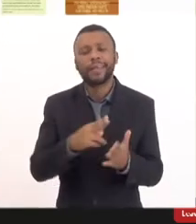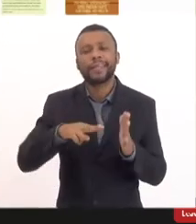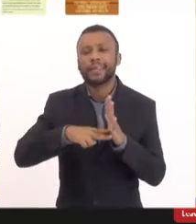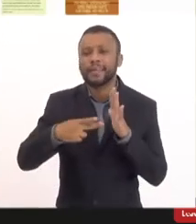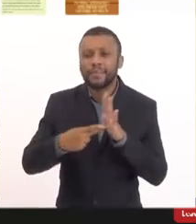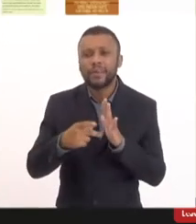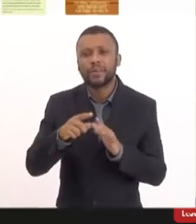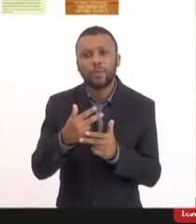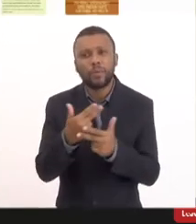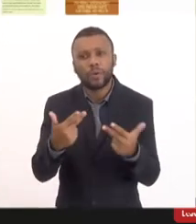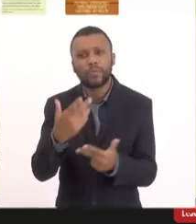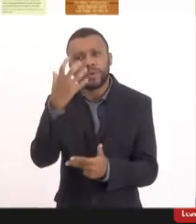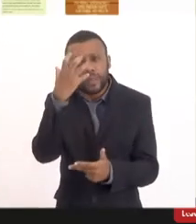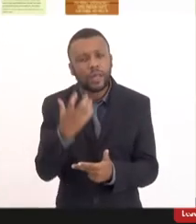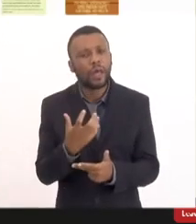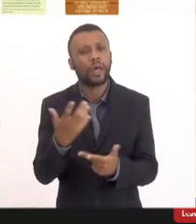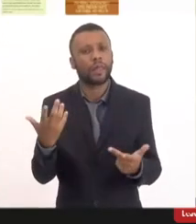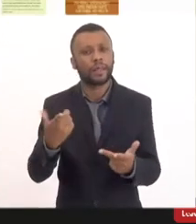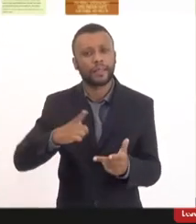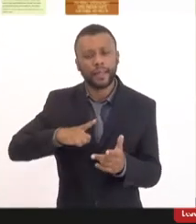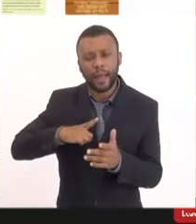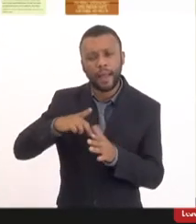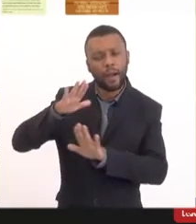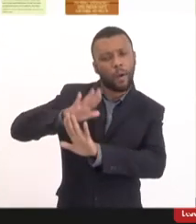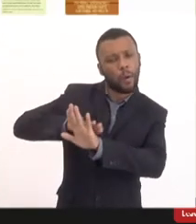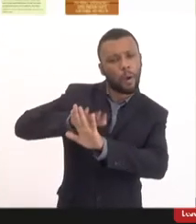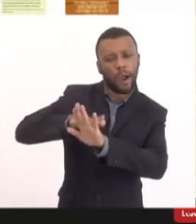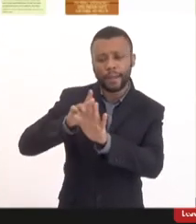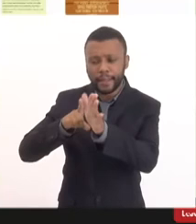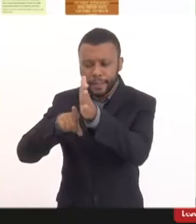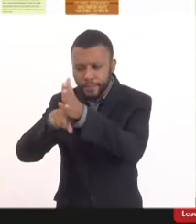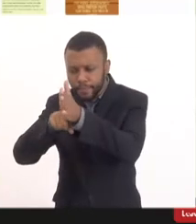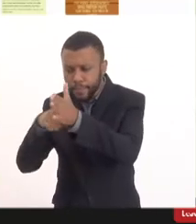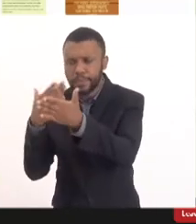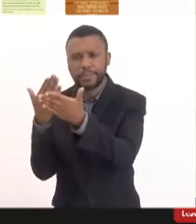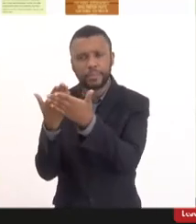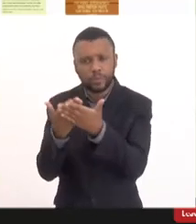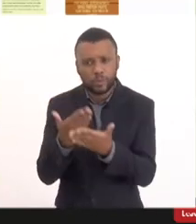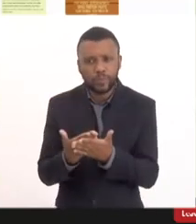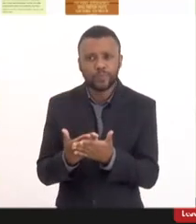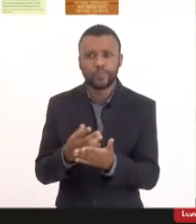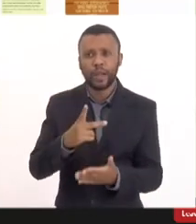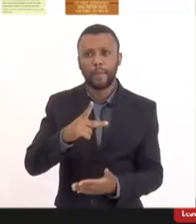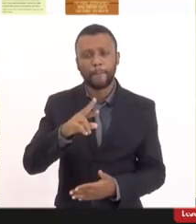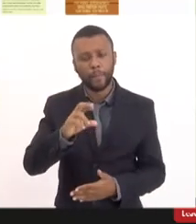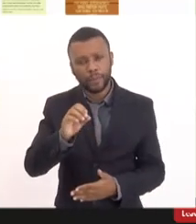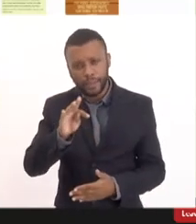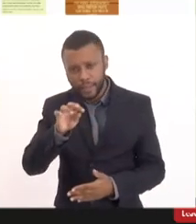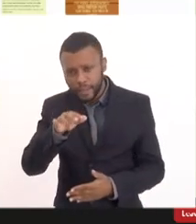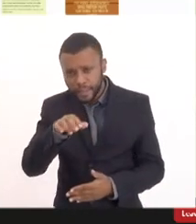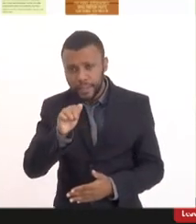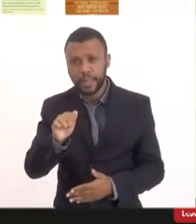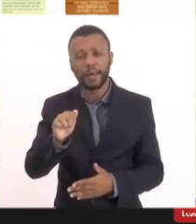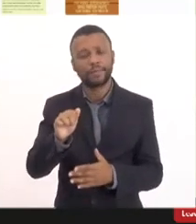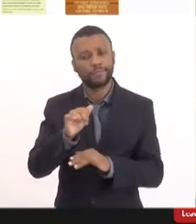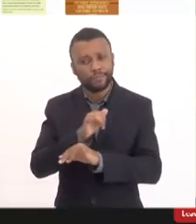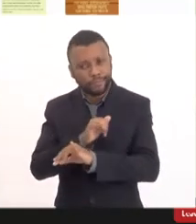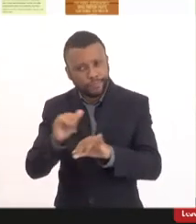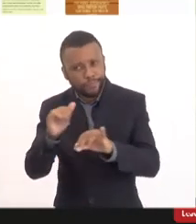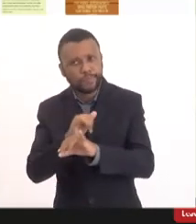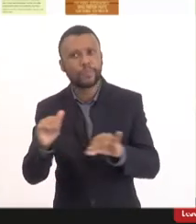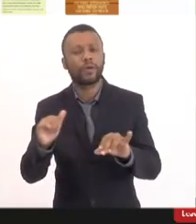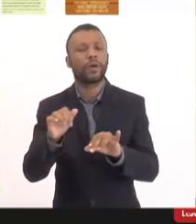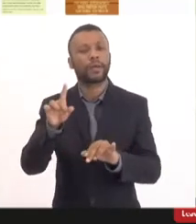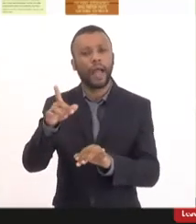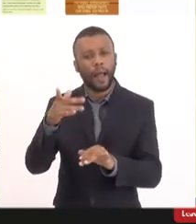uma coisa muito séria porque ela traz muitas complicações e a proteína SPARC circula no corpo através desse artigo do próprio Instituto Salck que é a